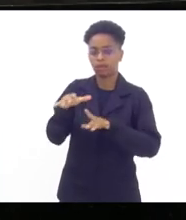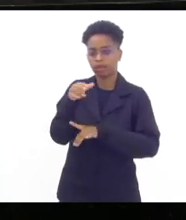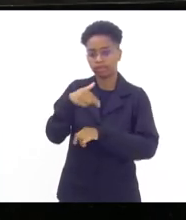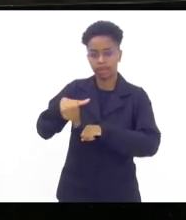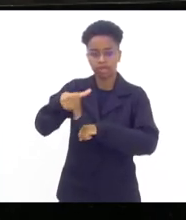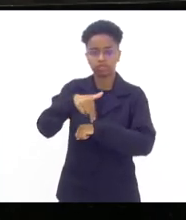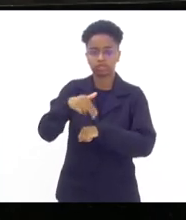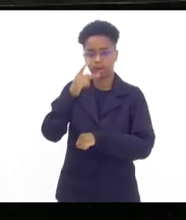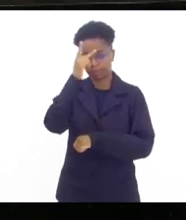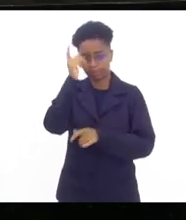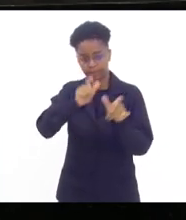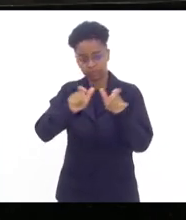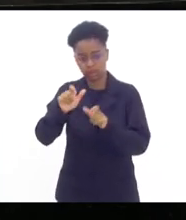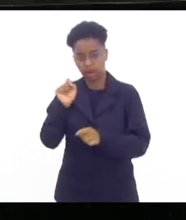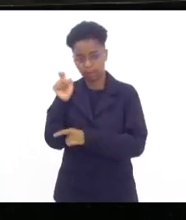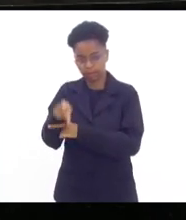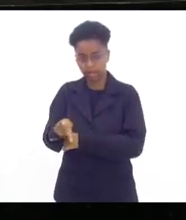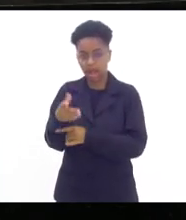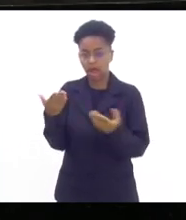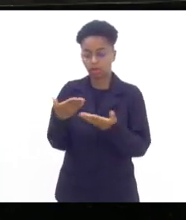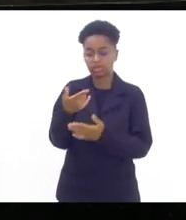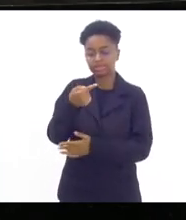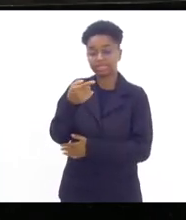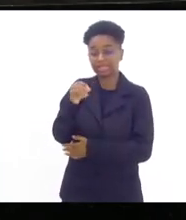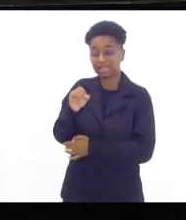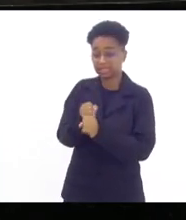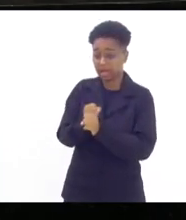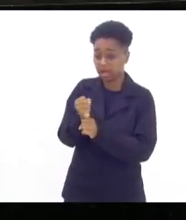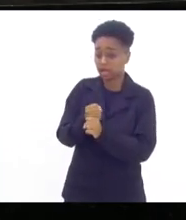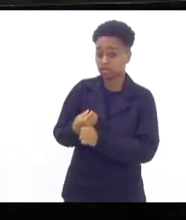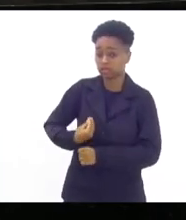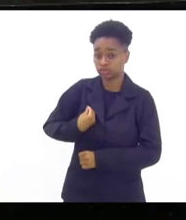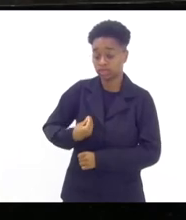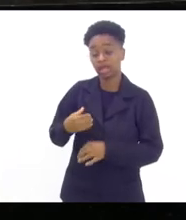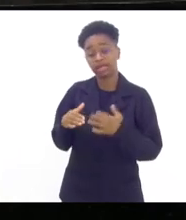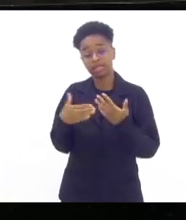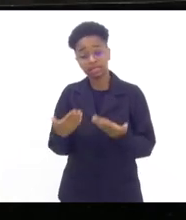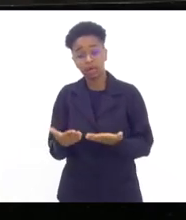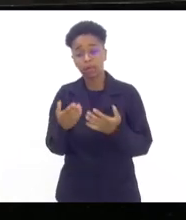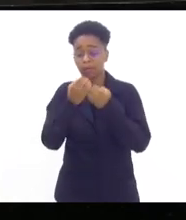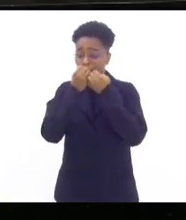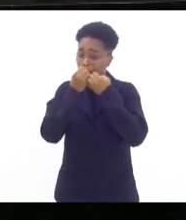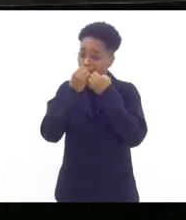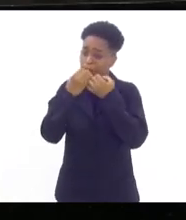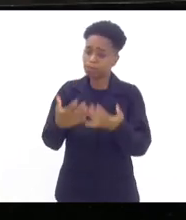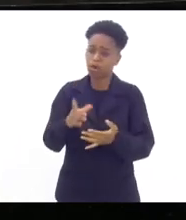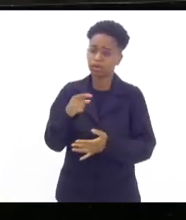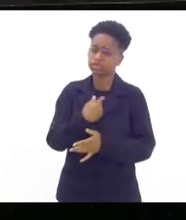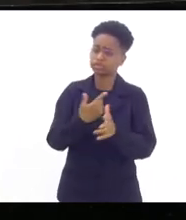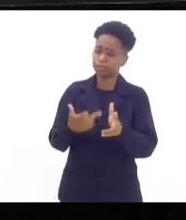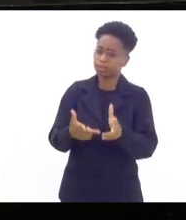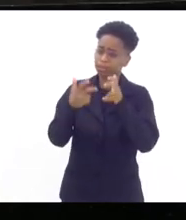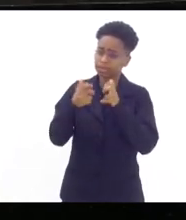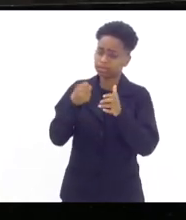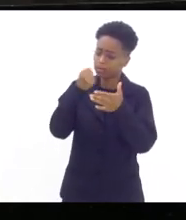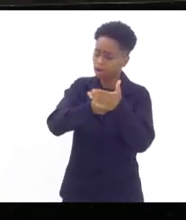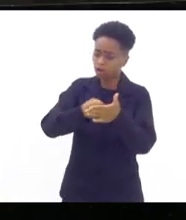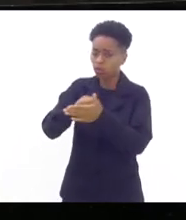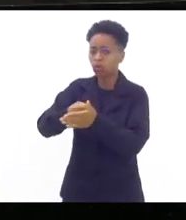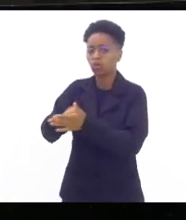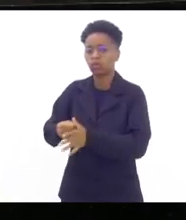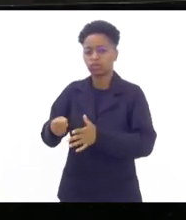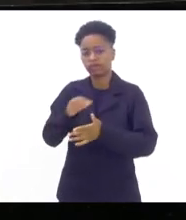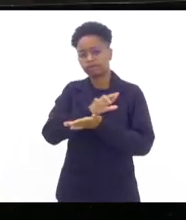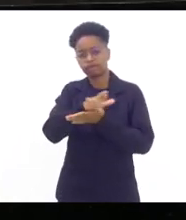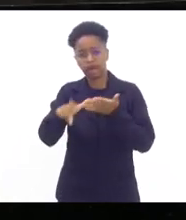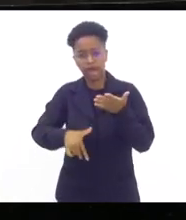que esse ano completa 70 anos de existência então é muito bom a gente verificar a luta as